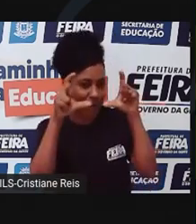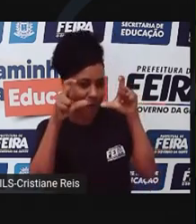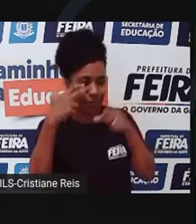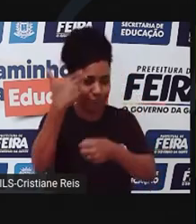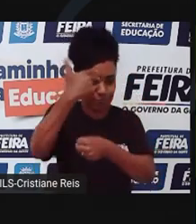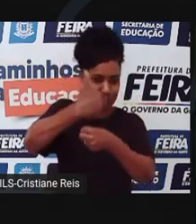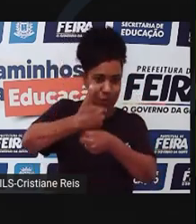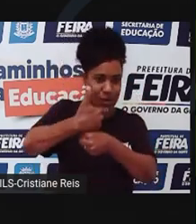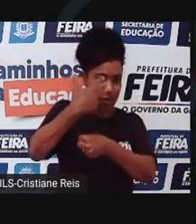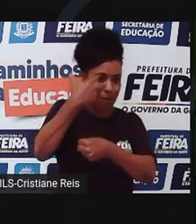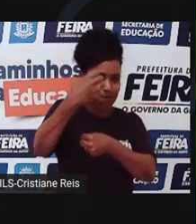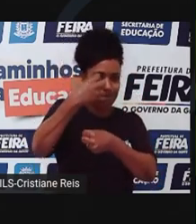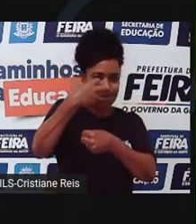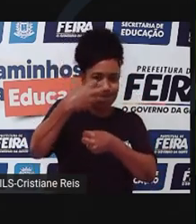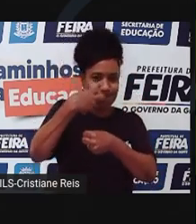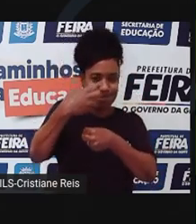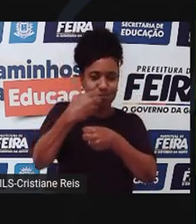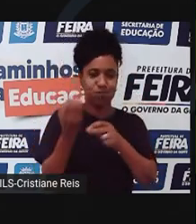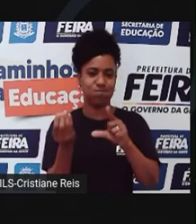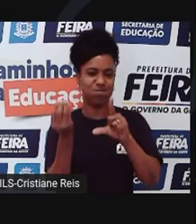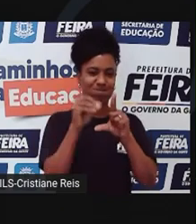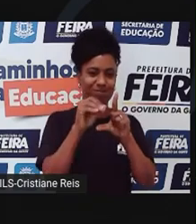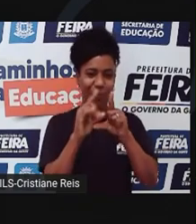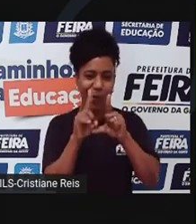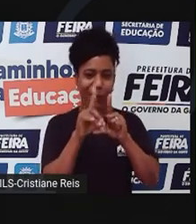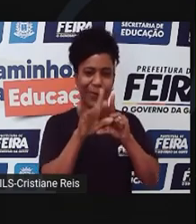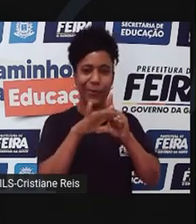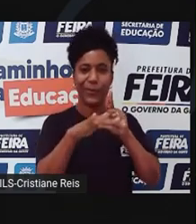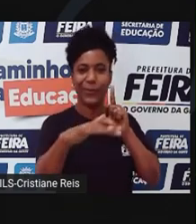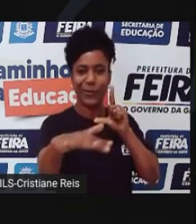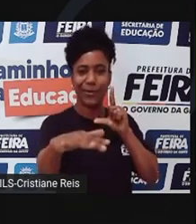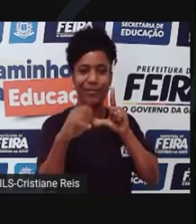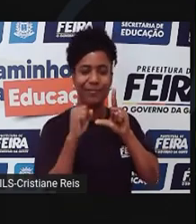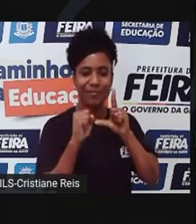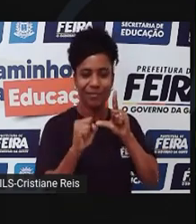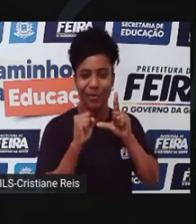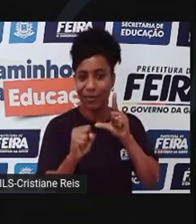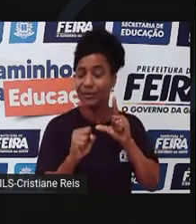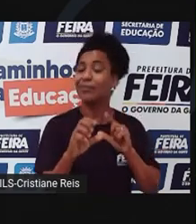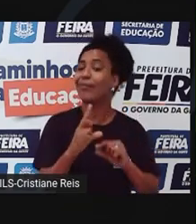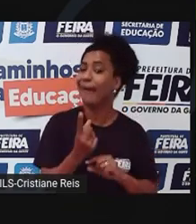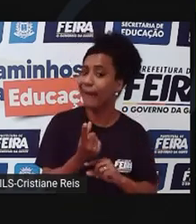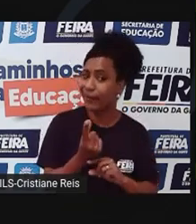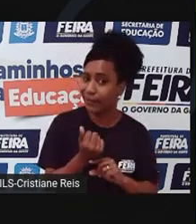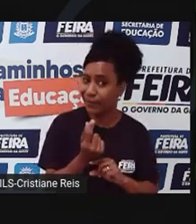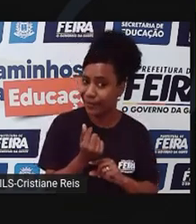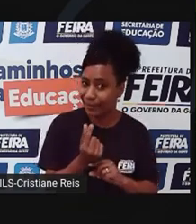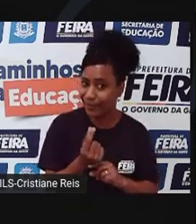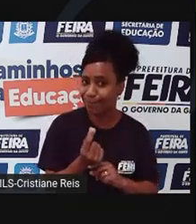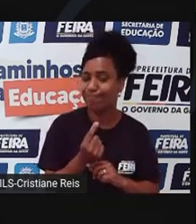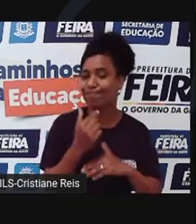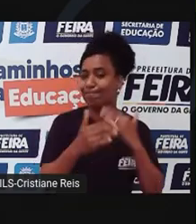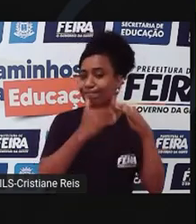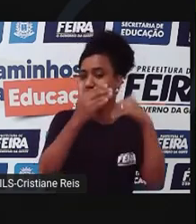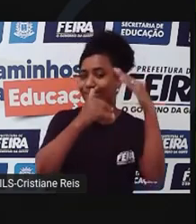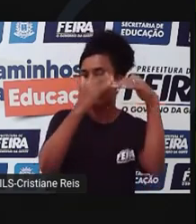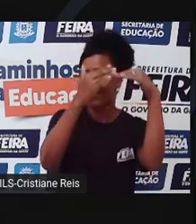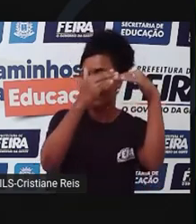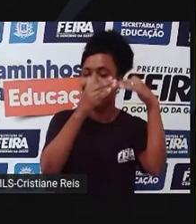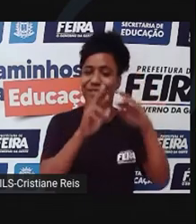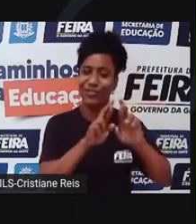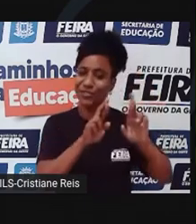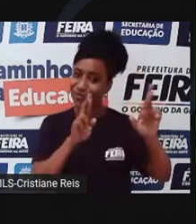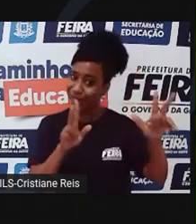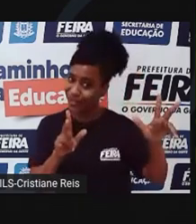pode estar apto a influenciar outras pessoas. Agora, mercado, logicamente falando, aí a situação já